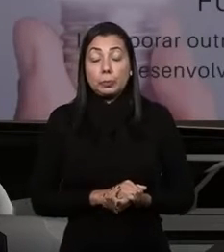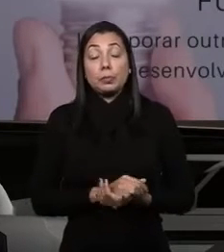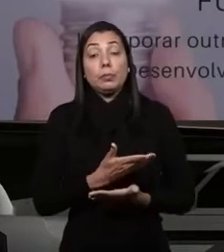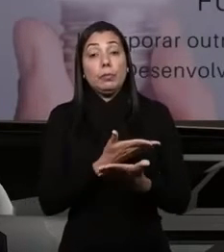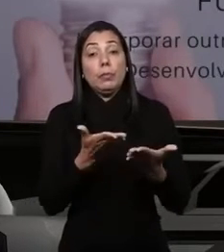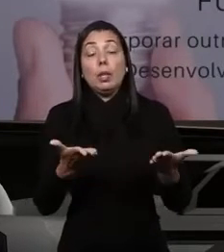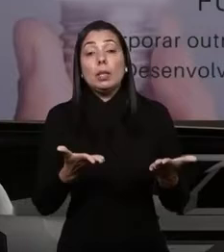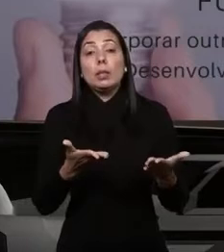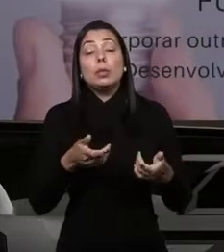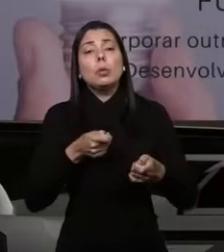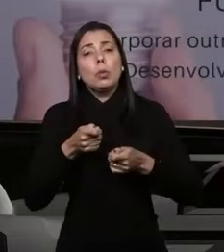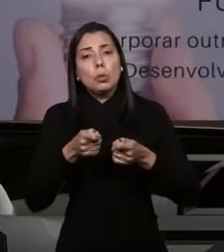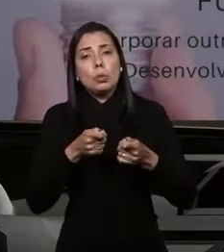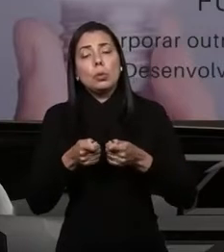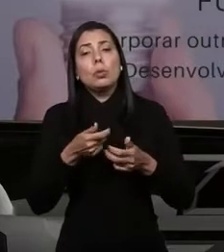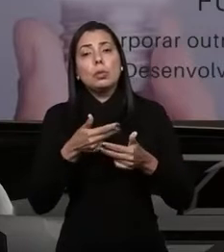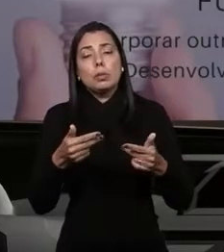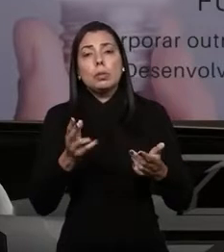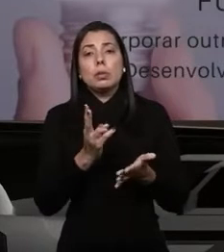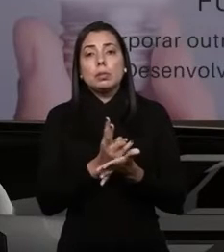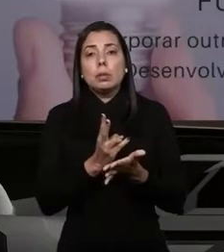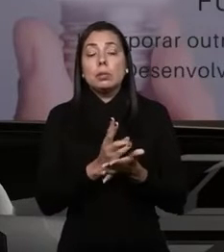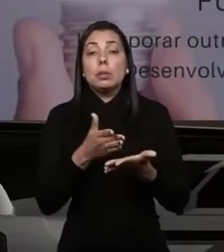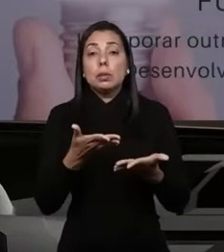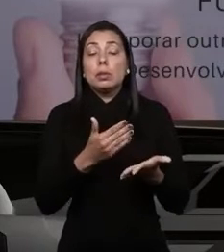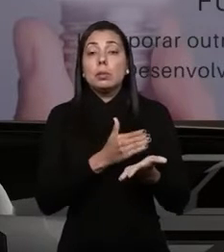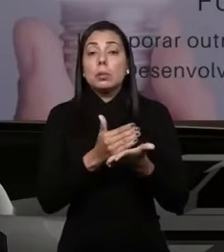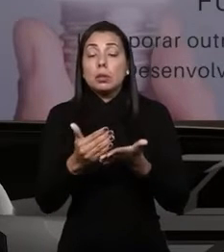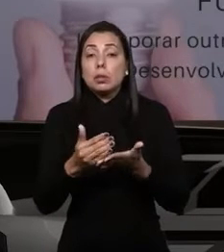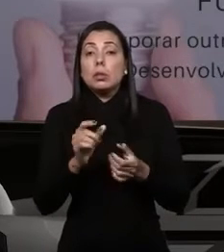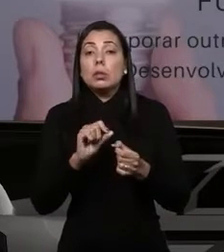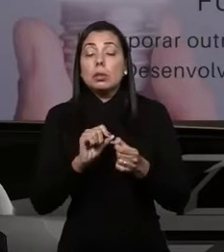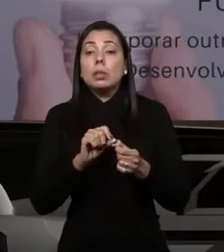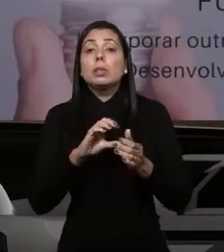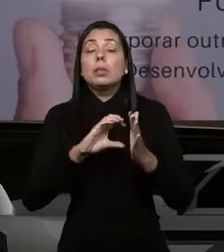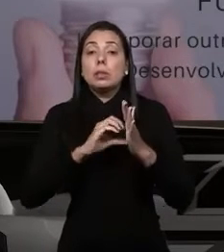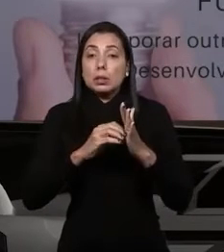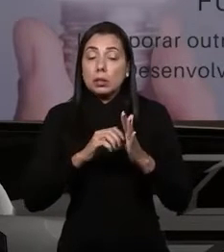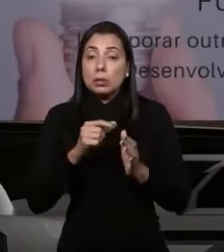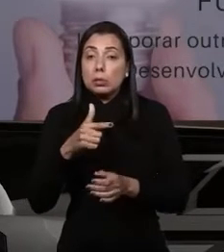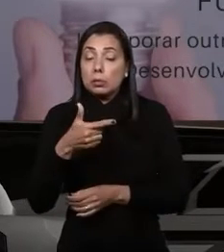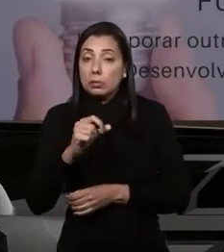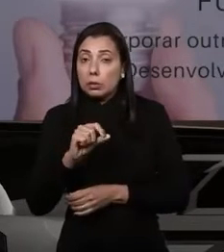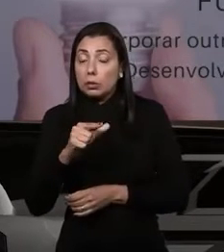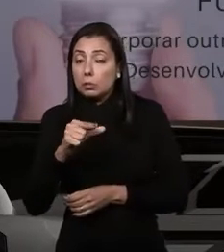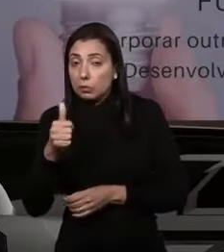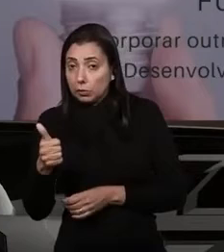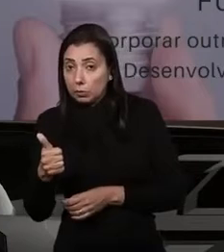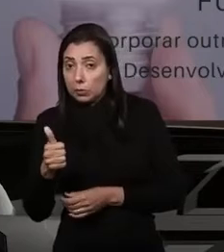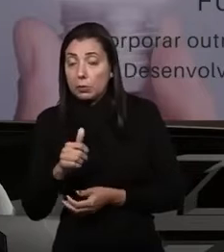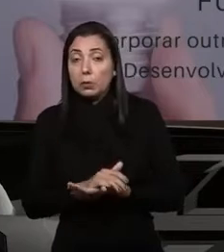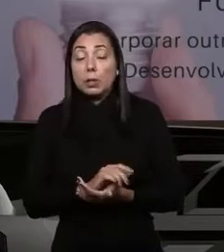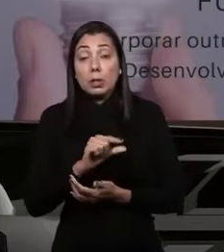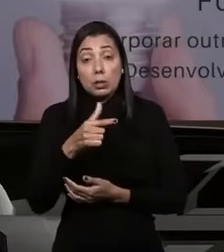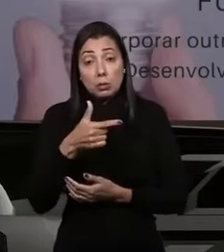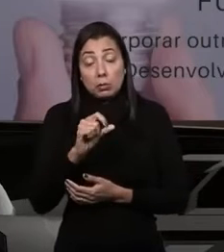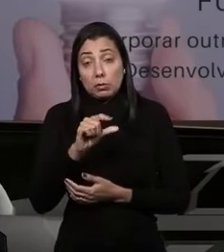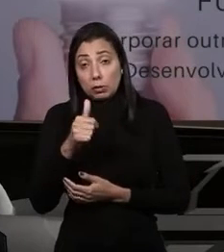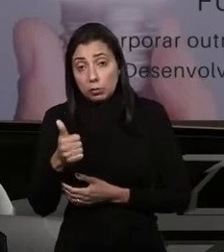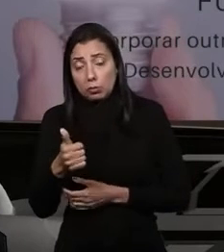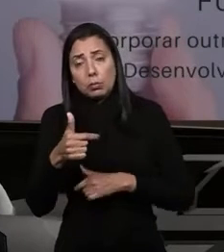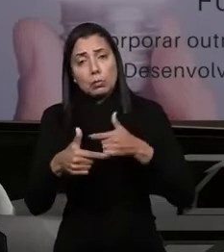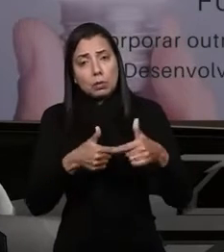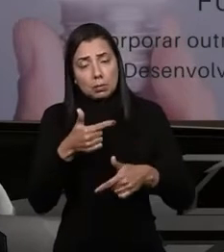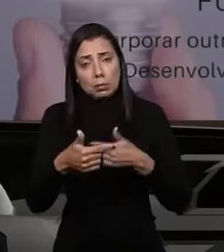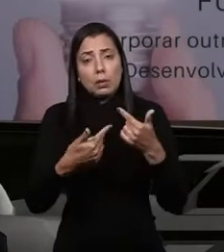esse monitoramento de causas. Então, nós passamos a tabular os dados a partir de 2020, 2021. Em 2021, esse trabalho